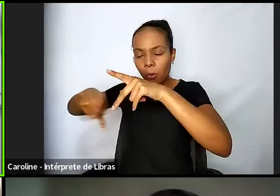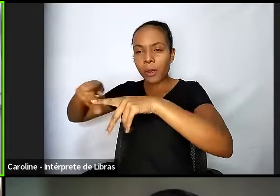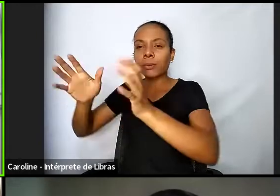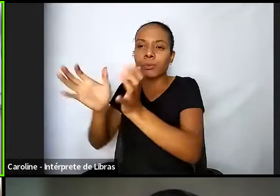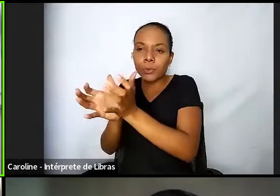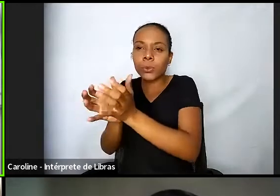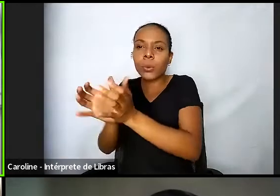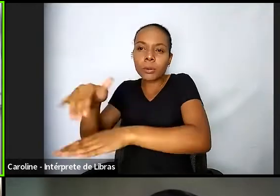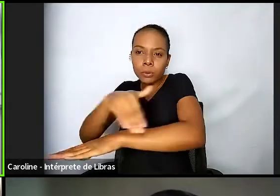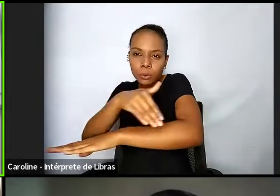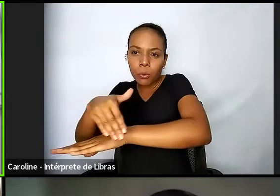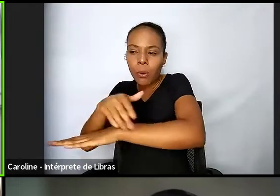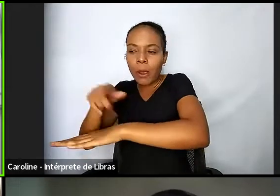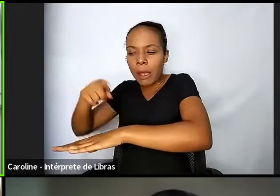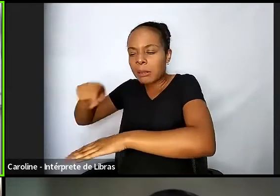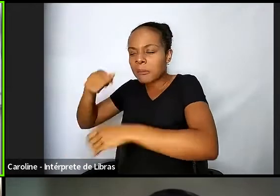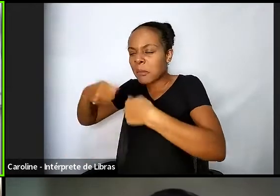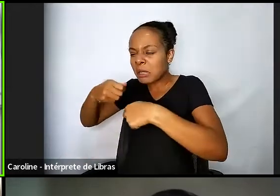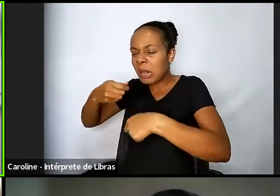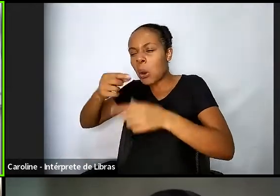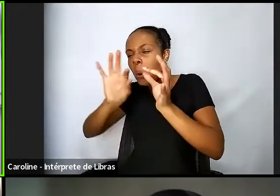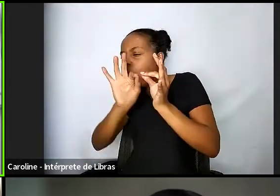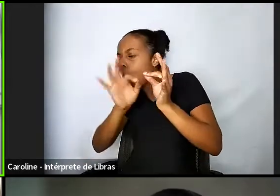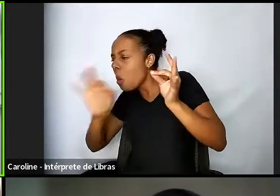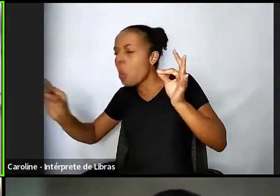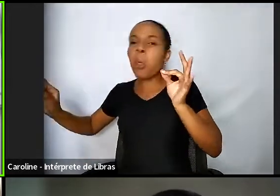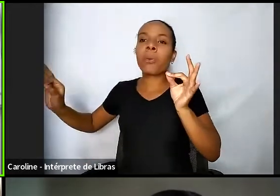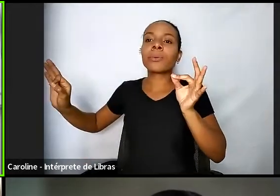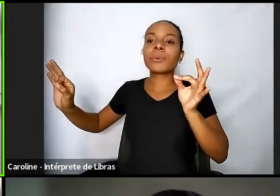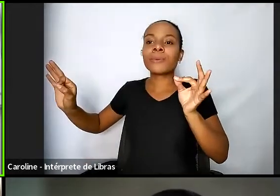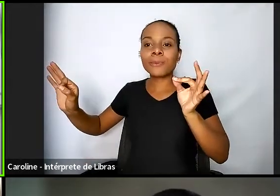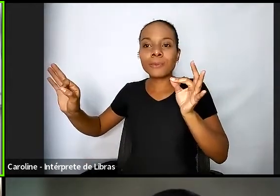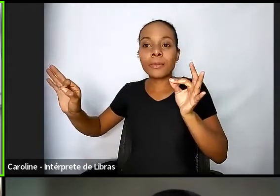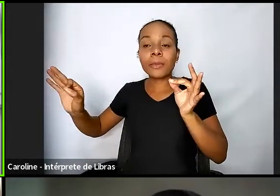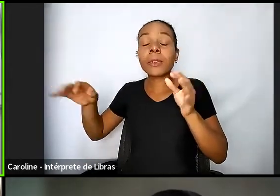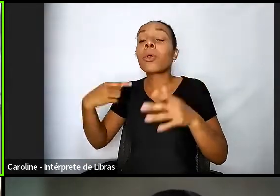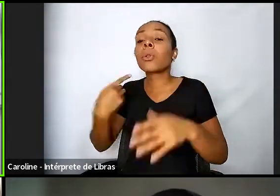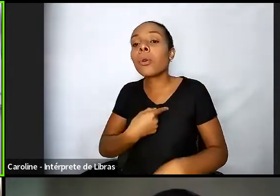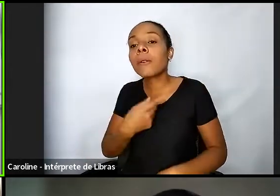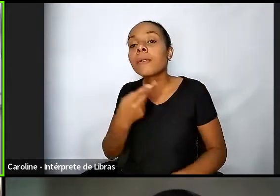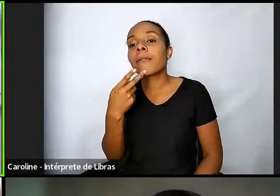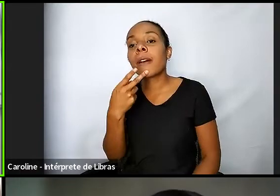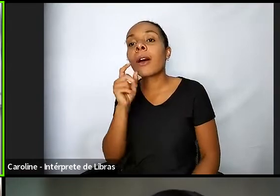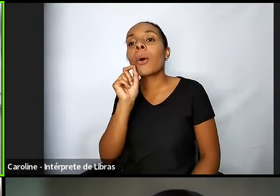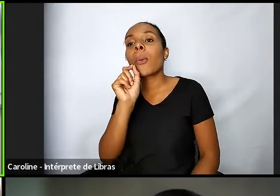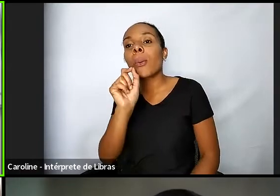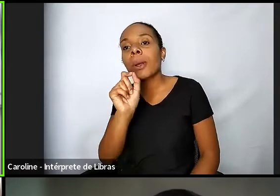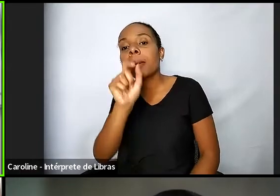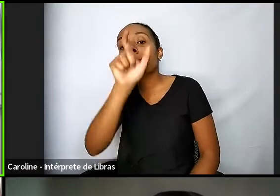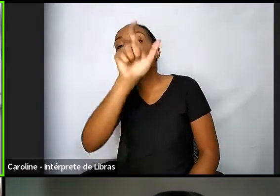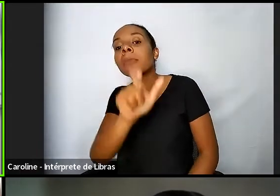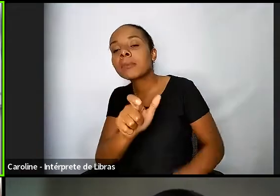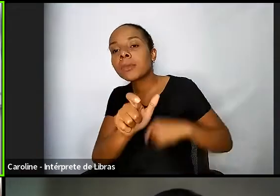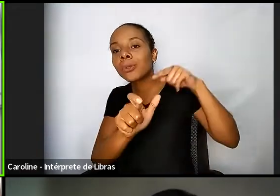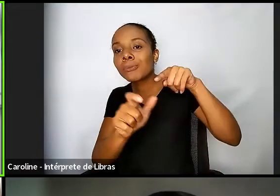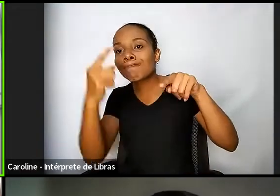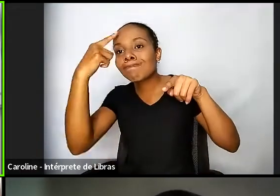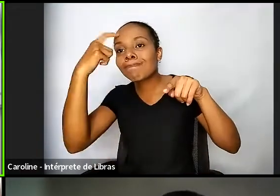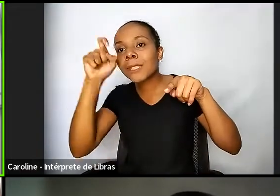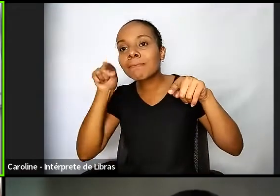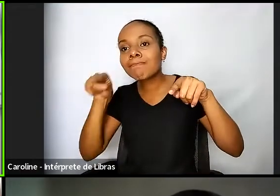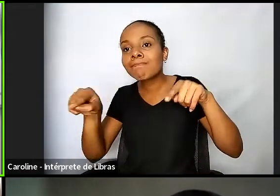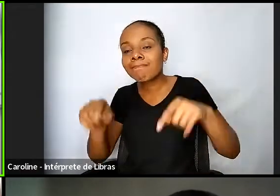lá longe fora desse clube o que que nós podemos falar com ela do direito à moradia que está escrito lá na nossa